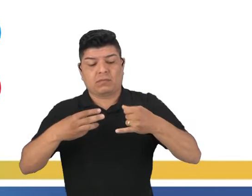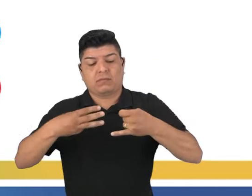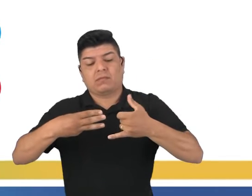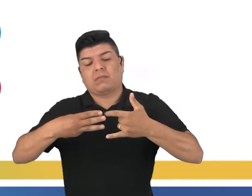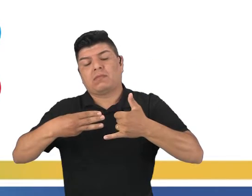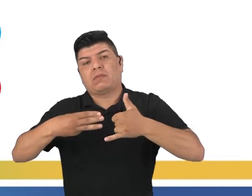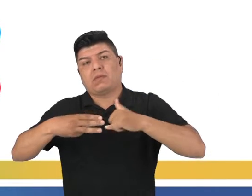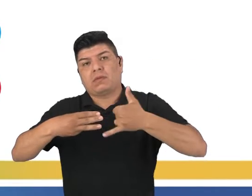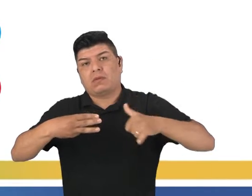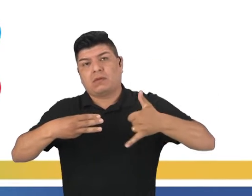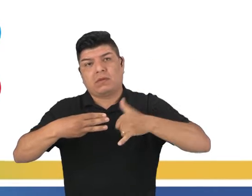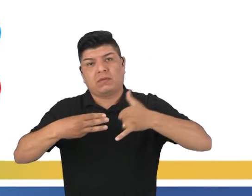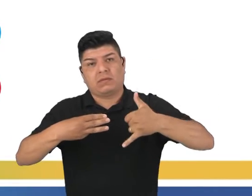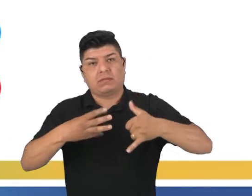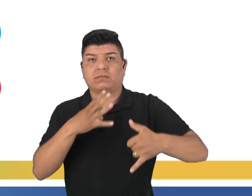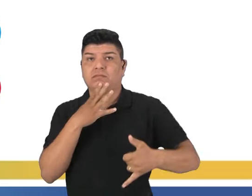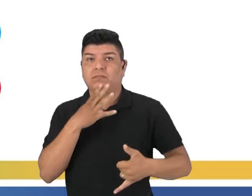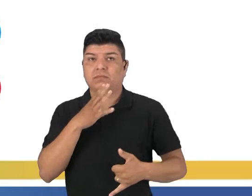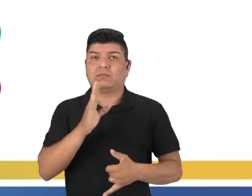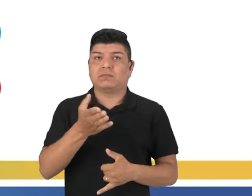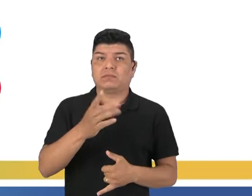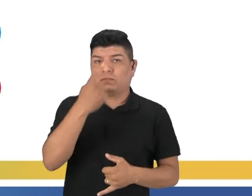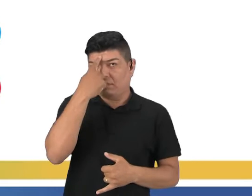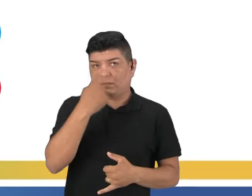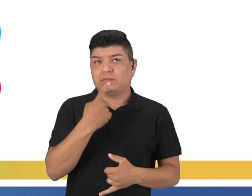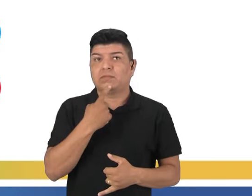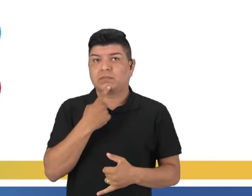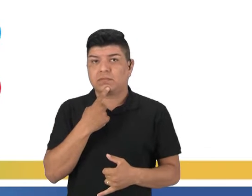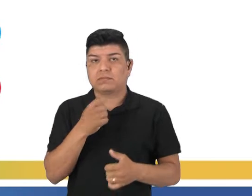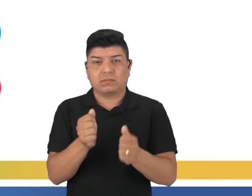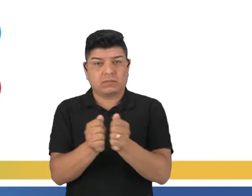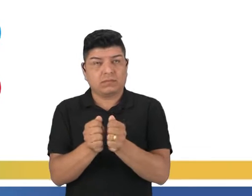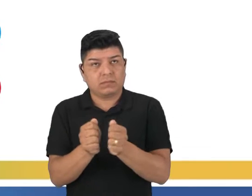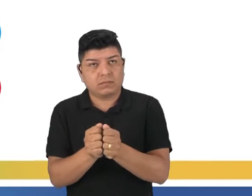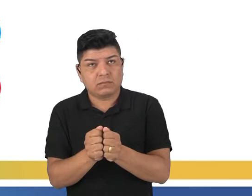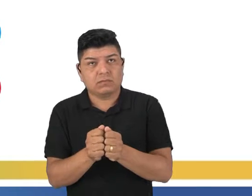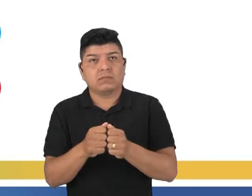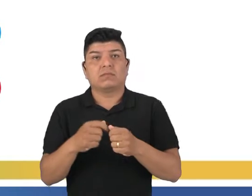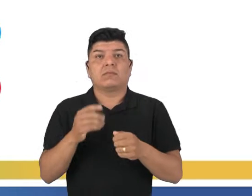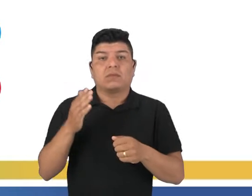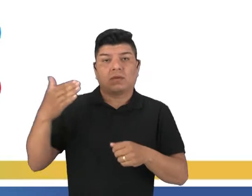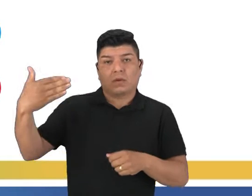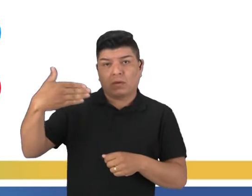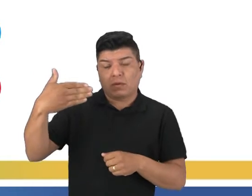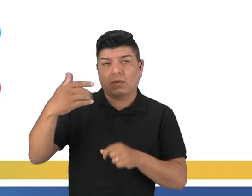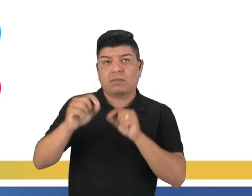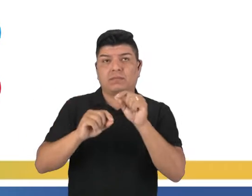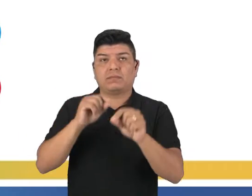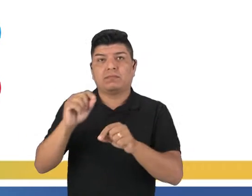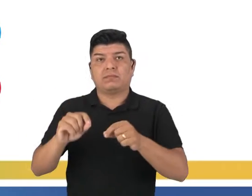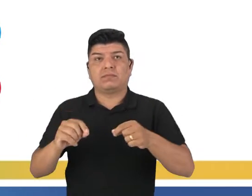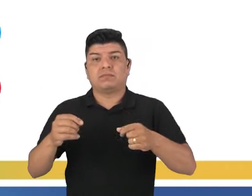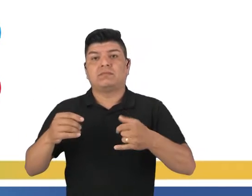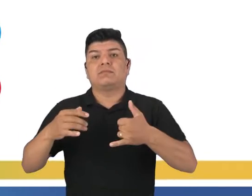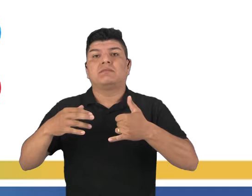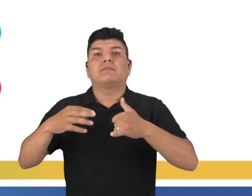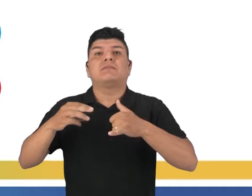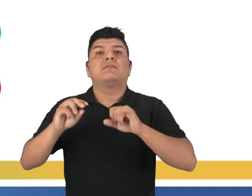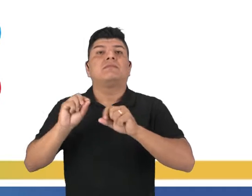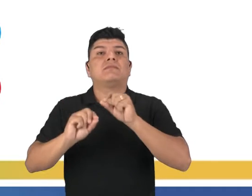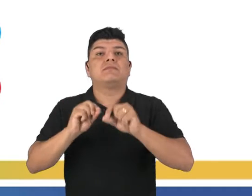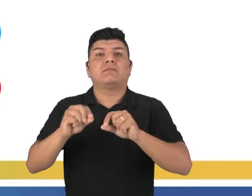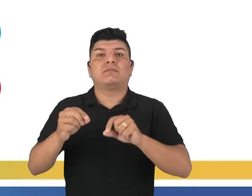como a gente conhece, como vocês podem ver na imagem. Elas são compostas por uma sequência de nucleotídeos, que também são